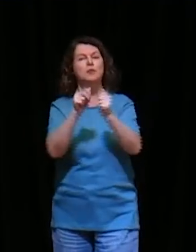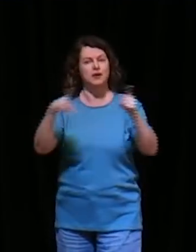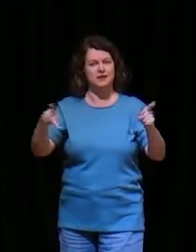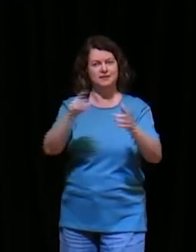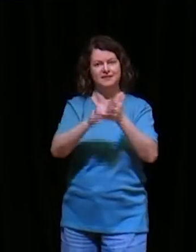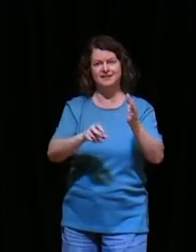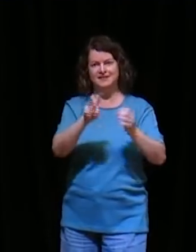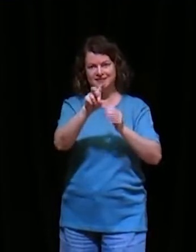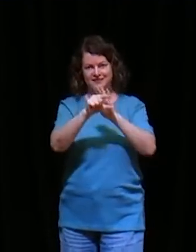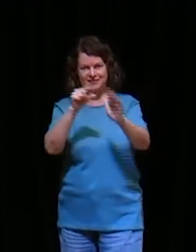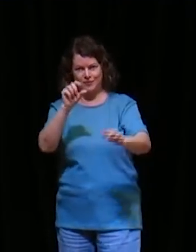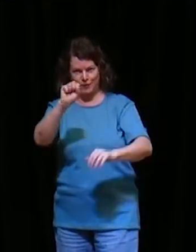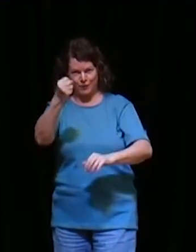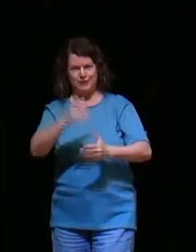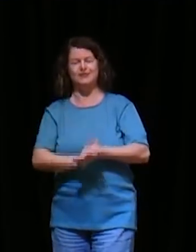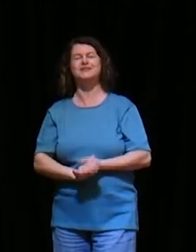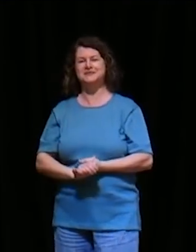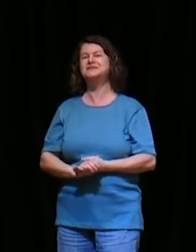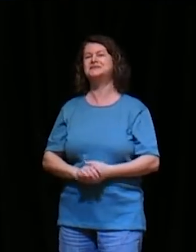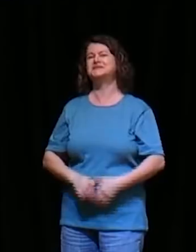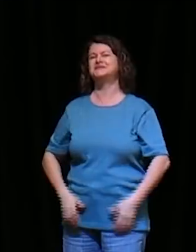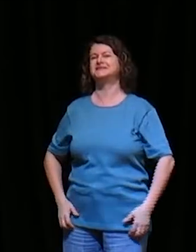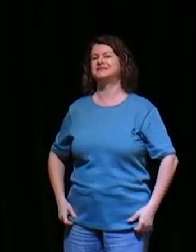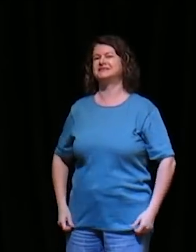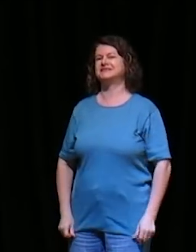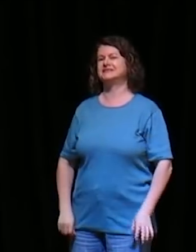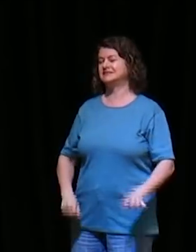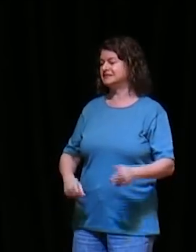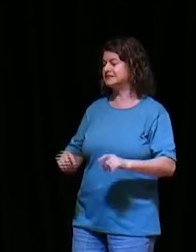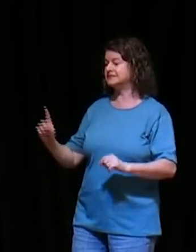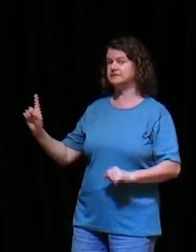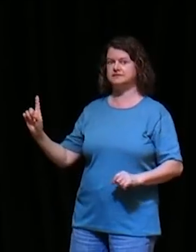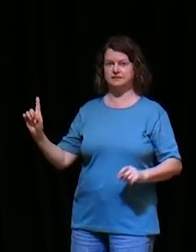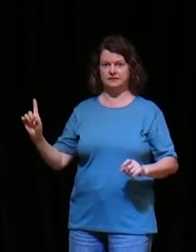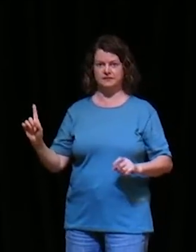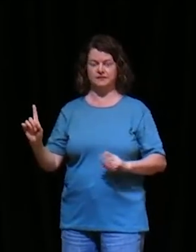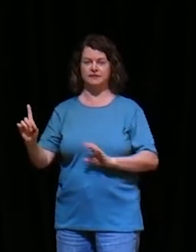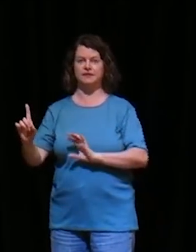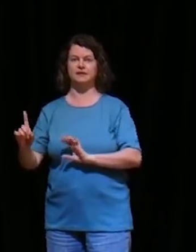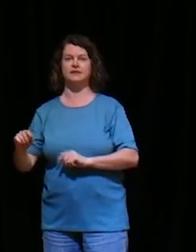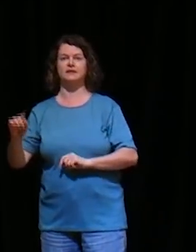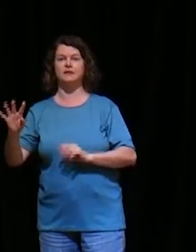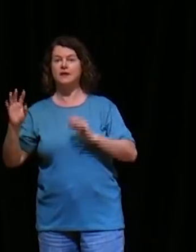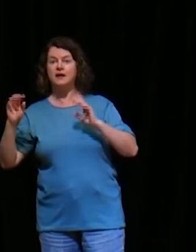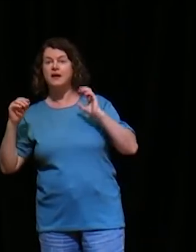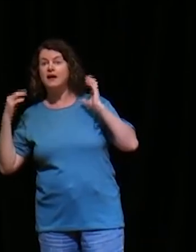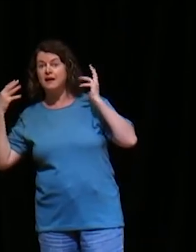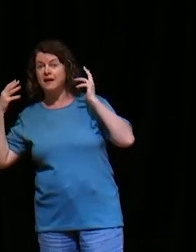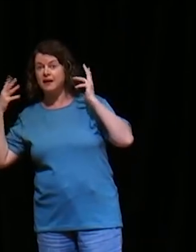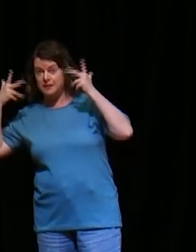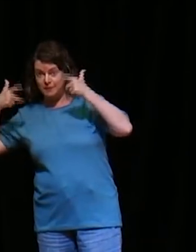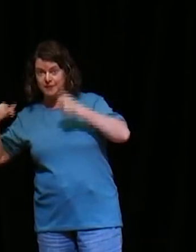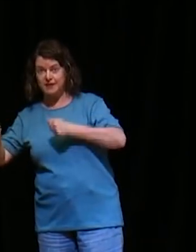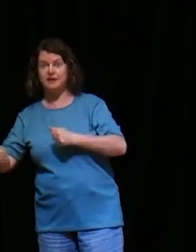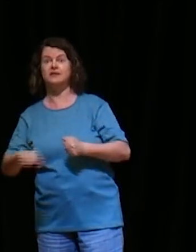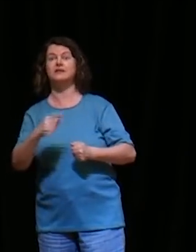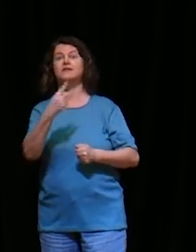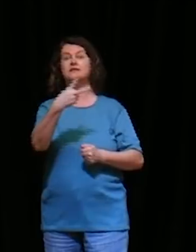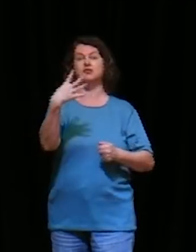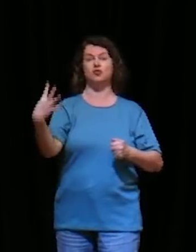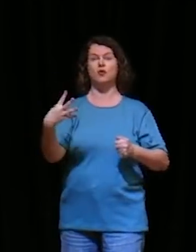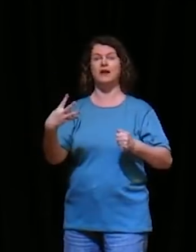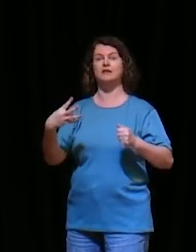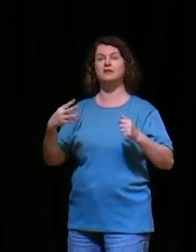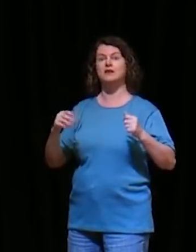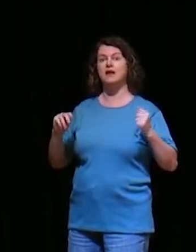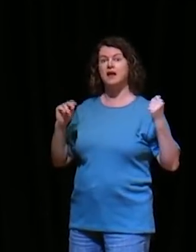havendo tomado o livro, os quatro animais, os vinte e quatro anciãos, prostraram-se diante do cordeiro, que é Jesus, você